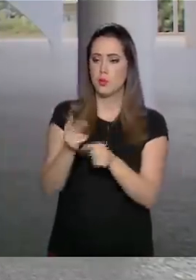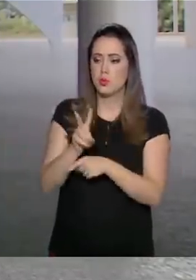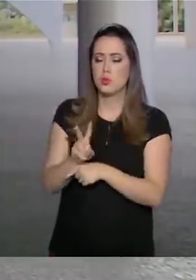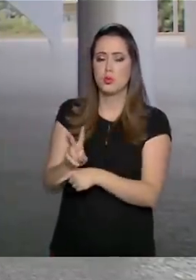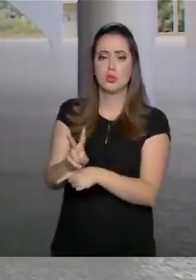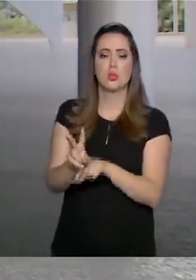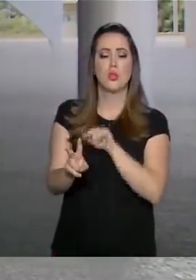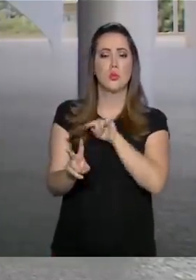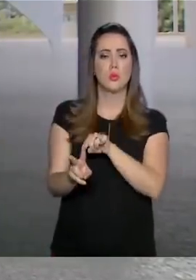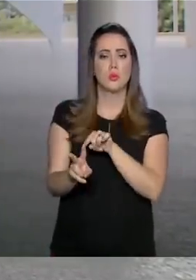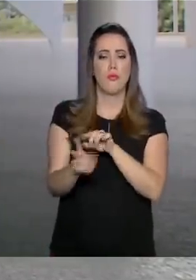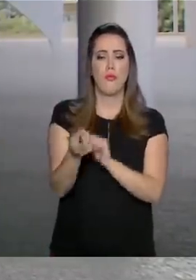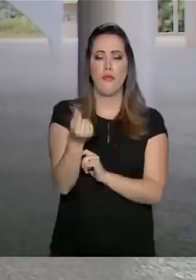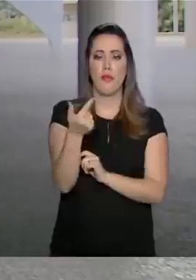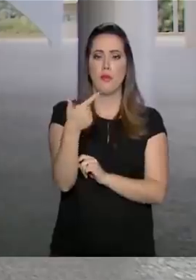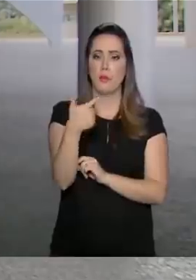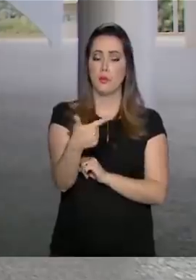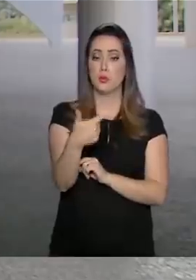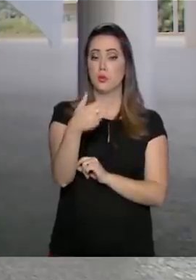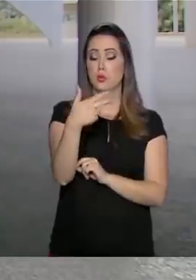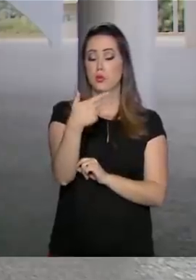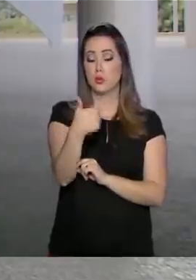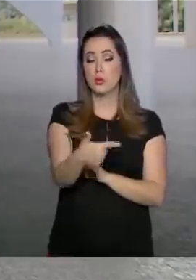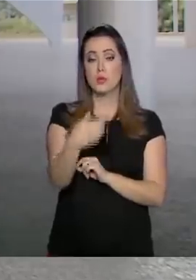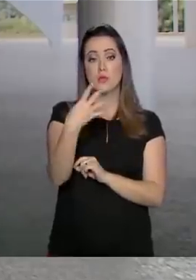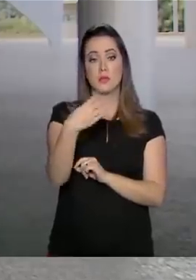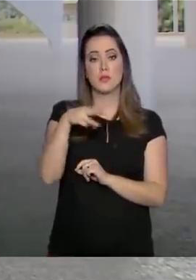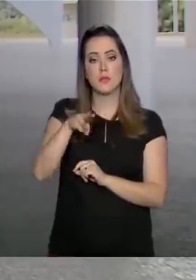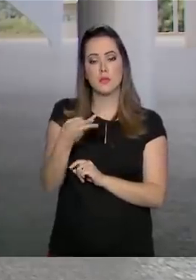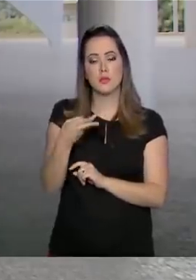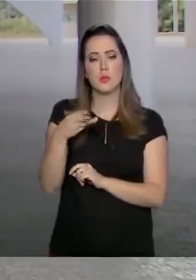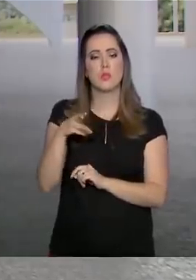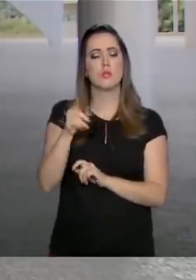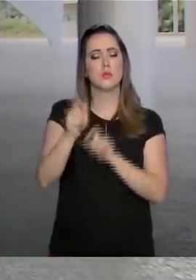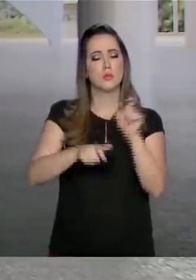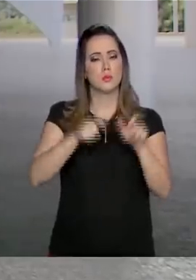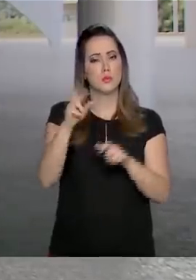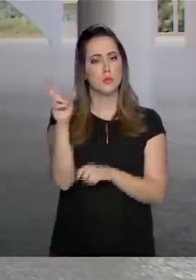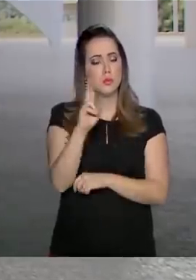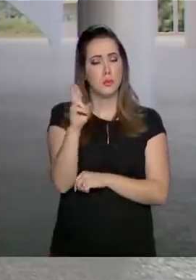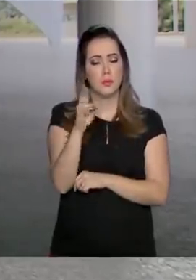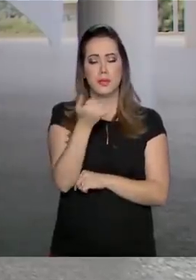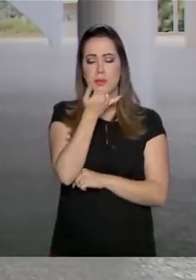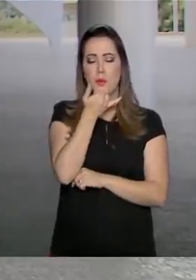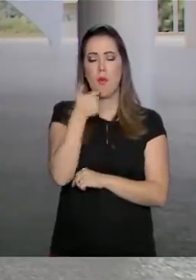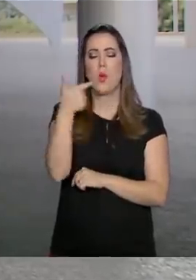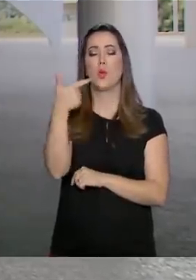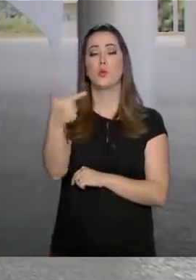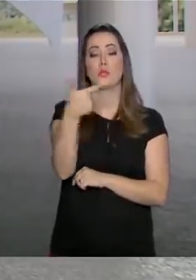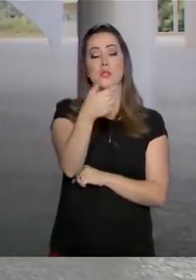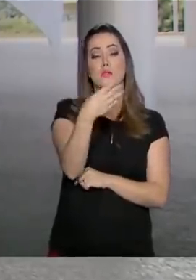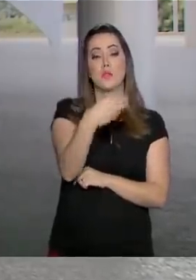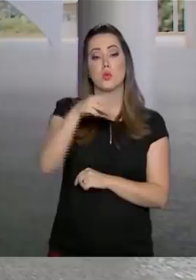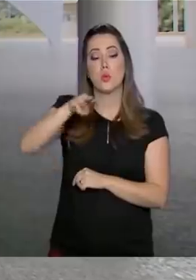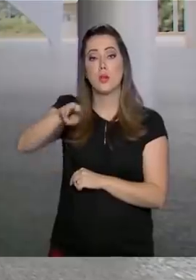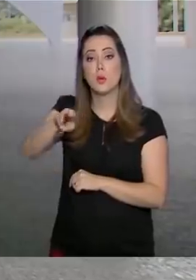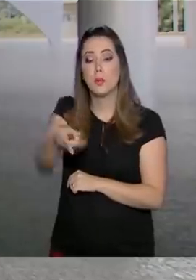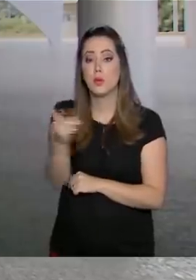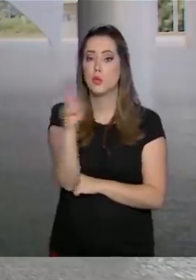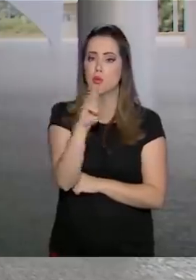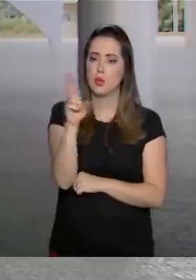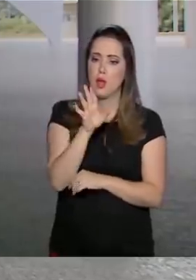extraordinário no valor de 224 milhões de reais para apoiar as operações de